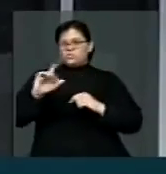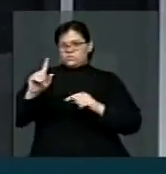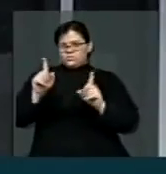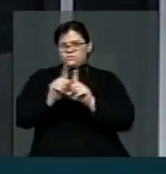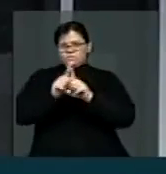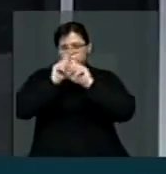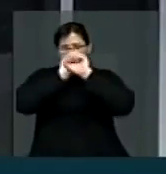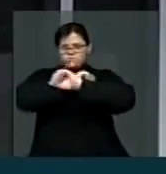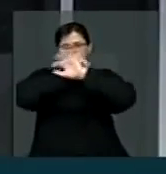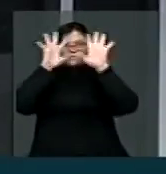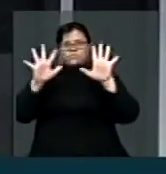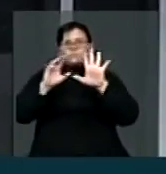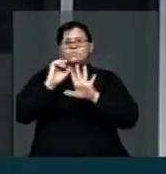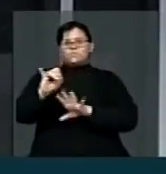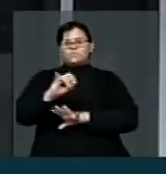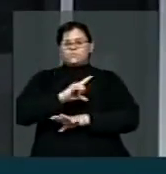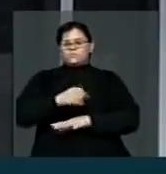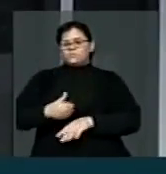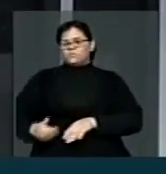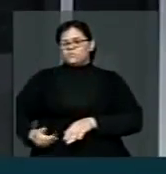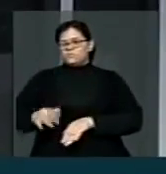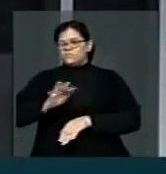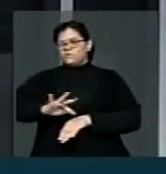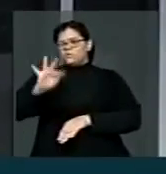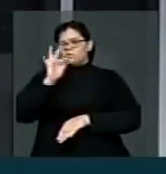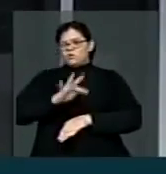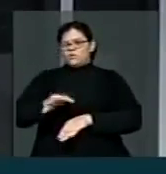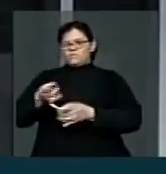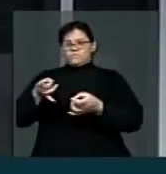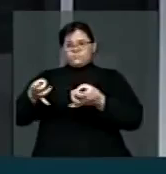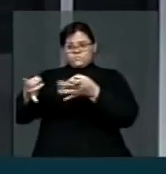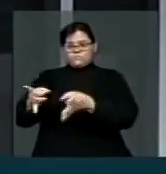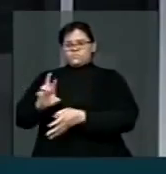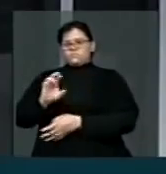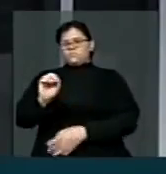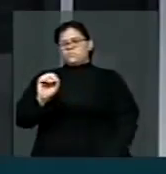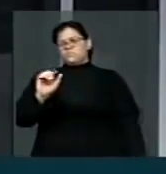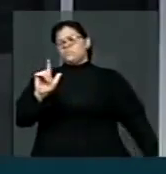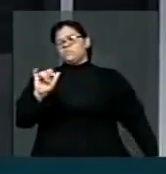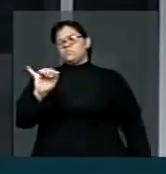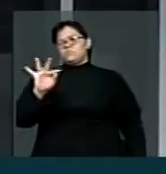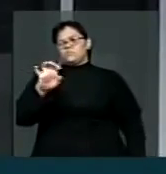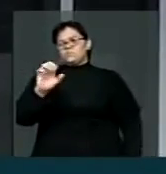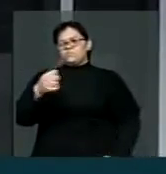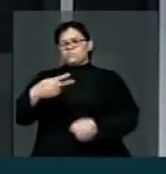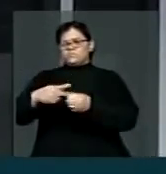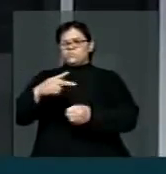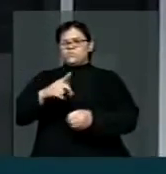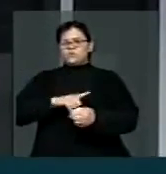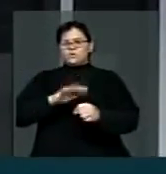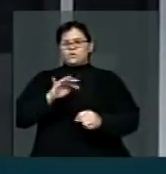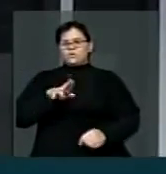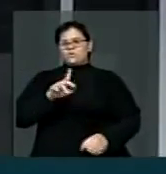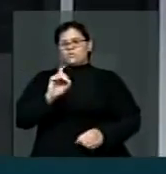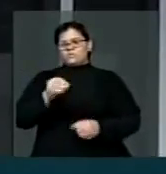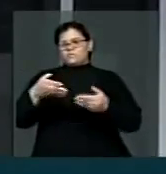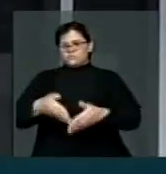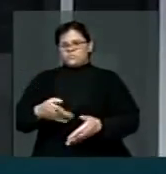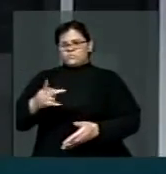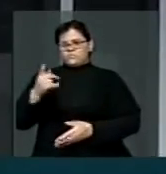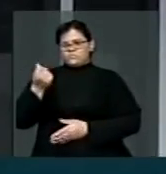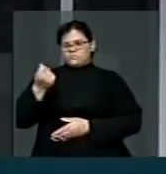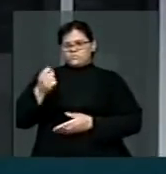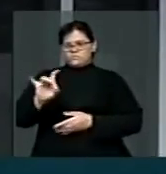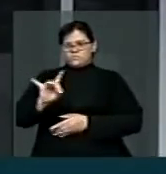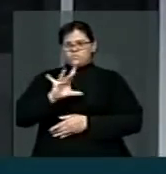que quando o governo federal abre mão dos royalties do petróleo, do seu fundo de participação, da sua participação